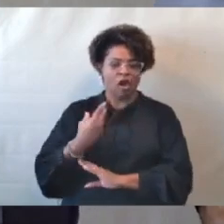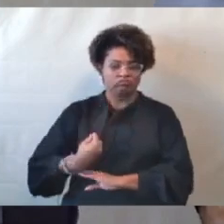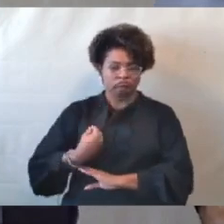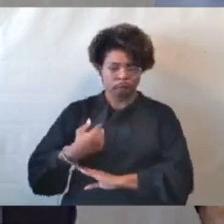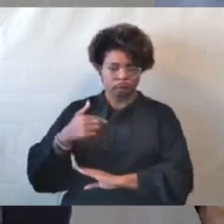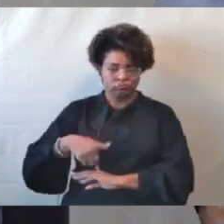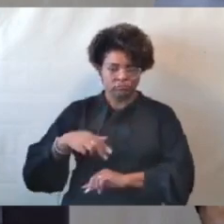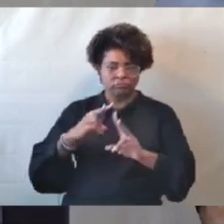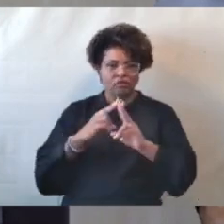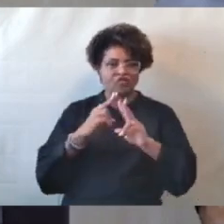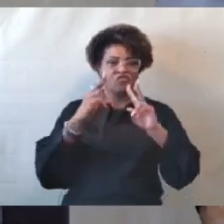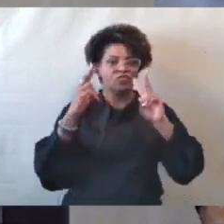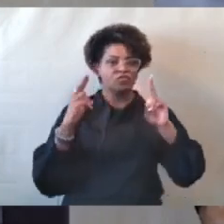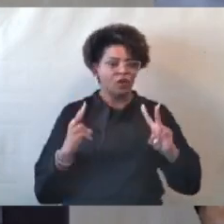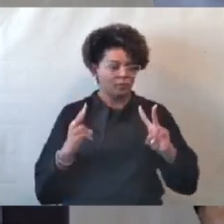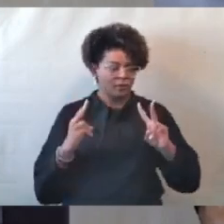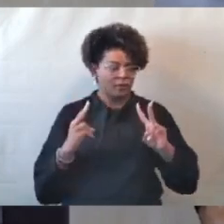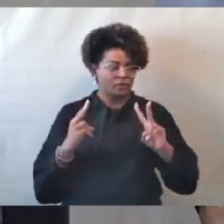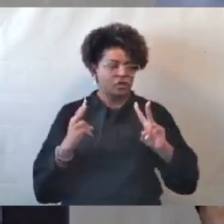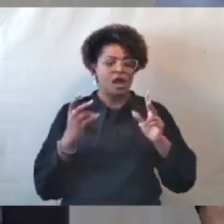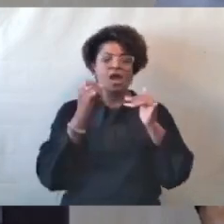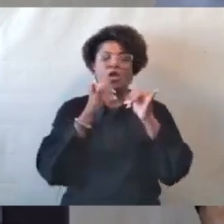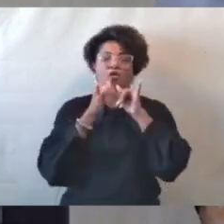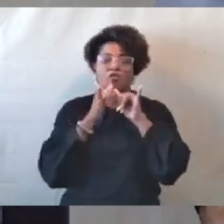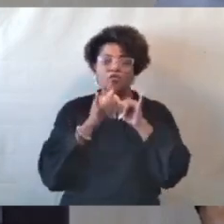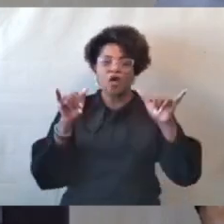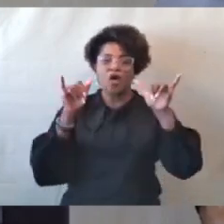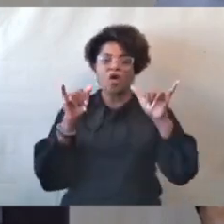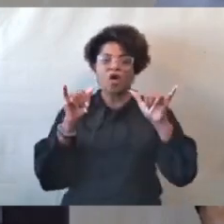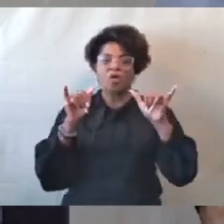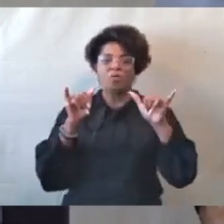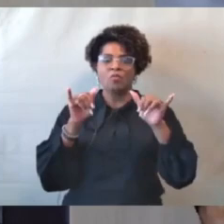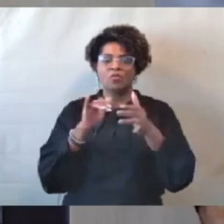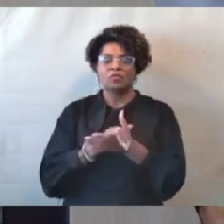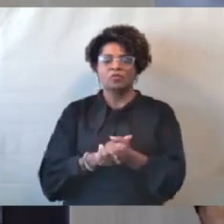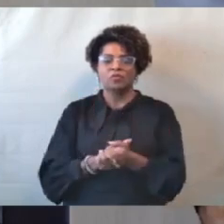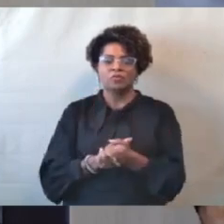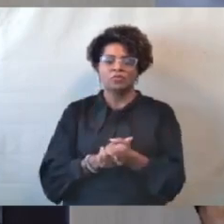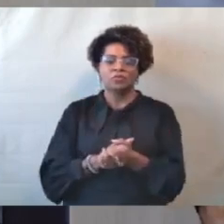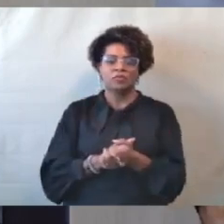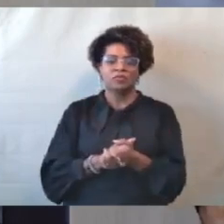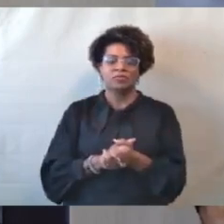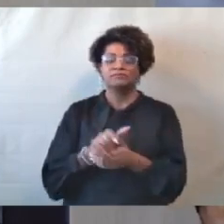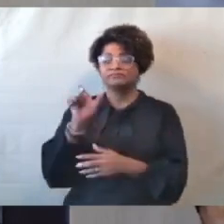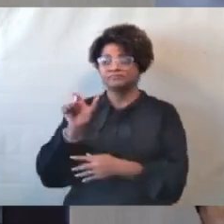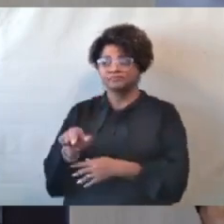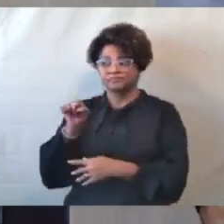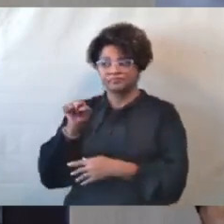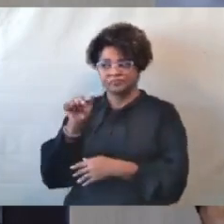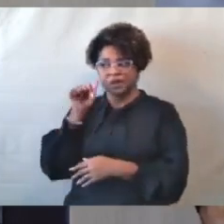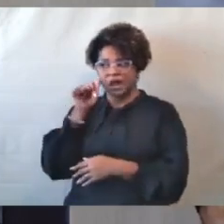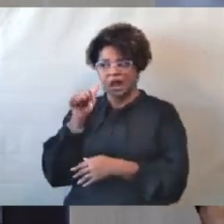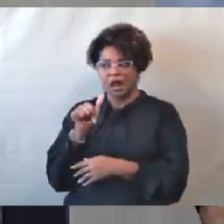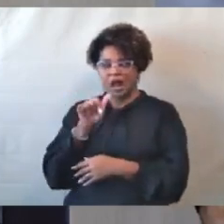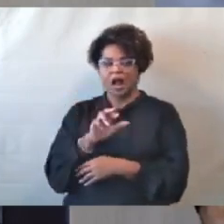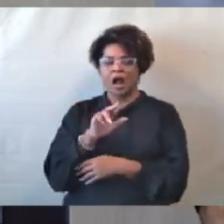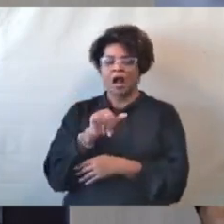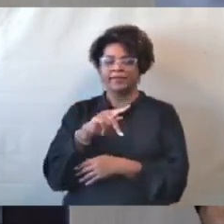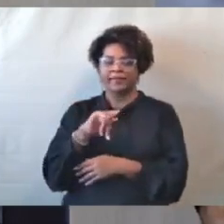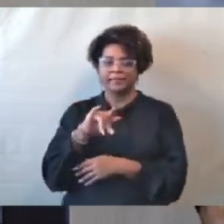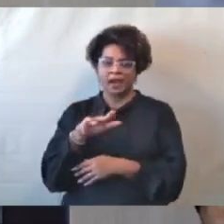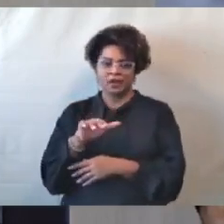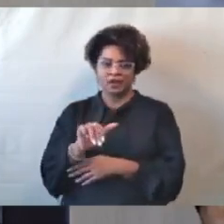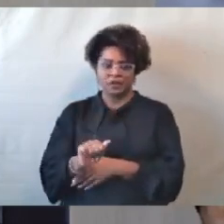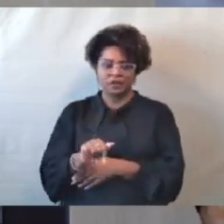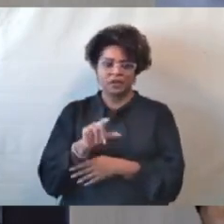e eu informo à senhora Ana Paula Fernandes Viana Furtado que